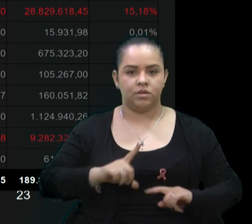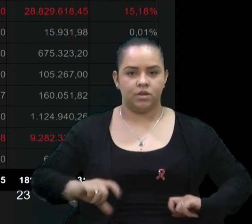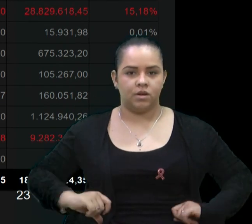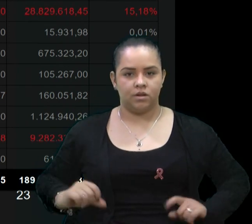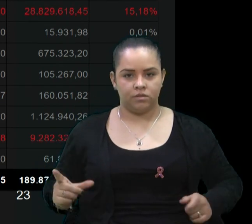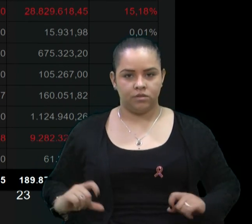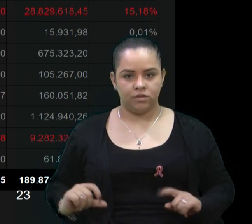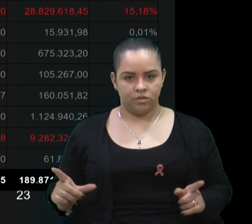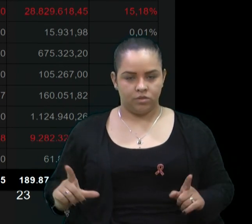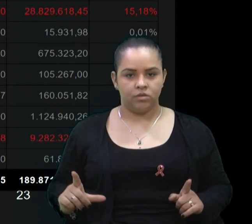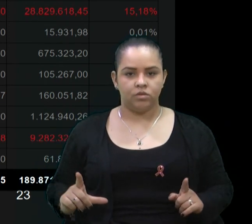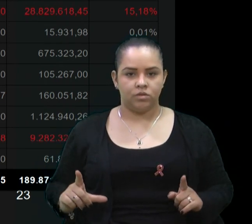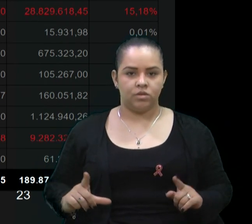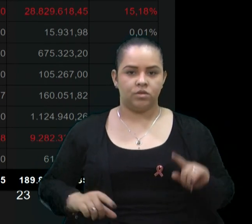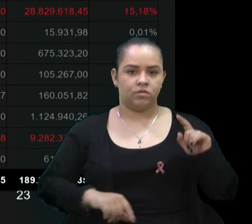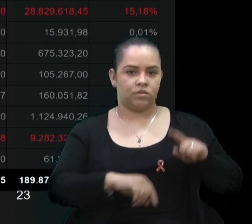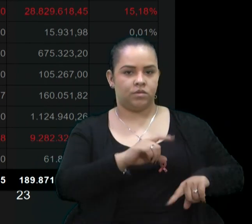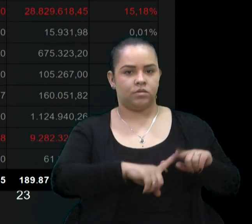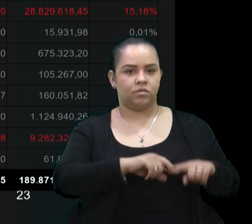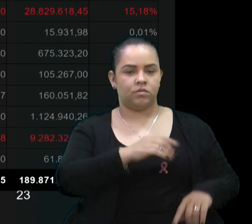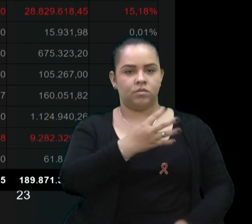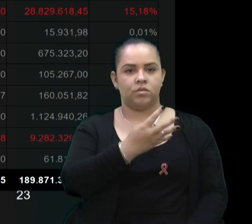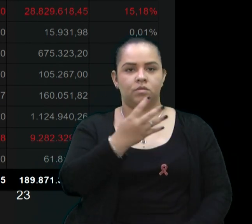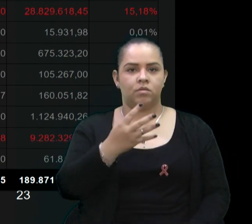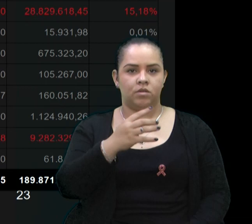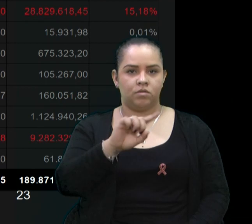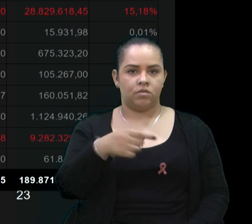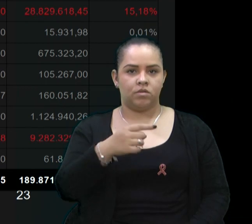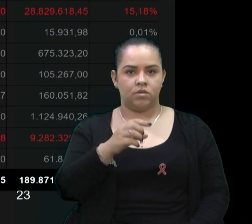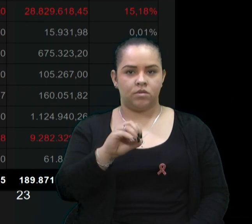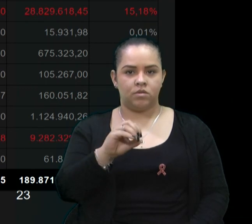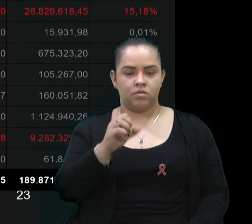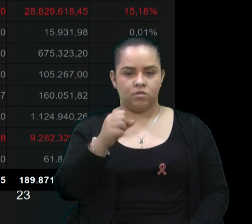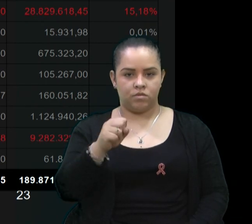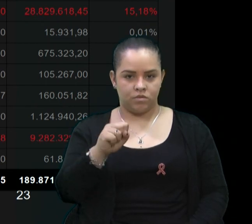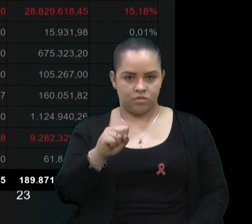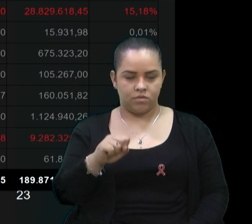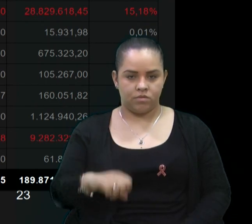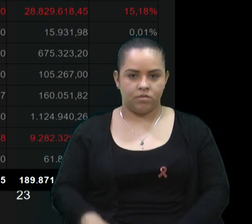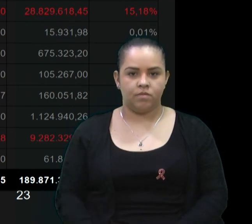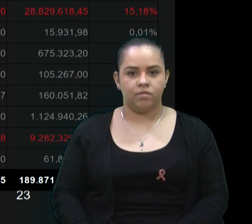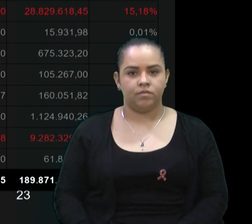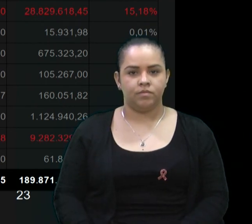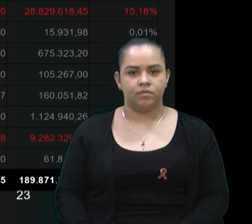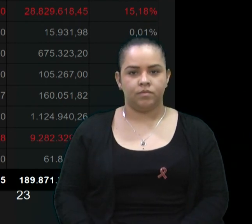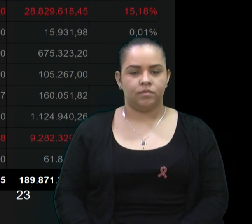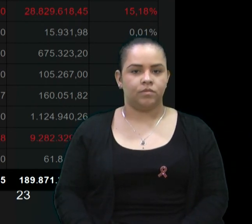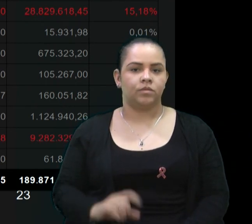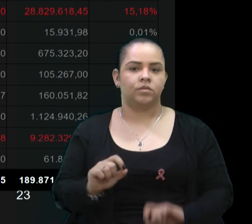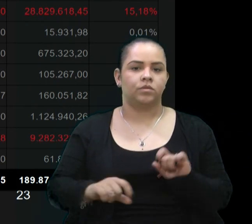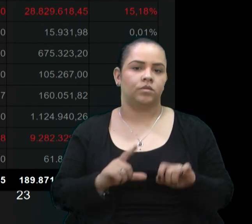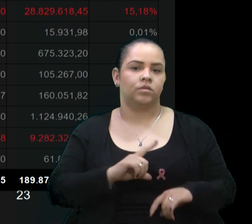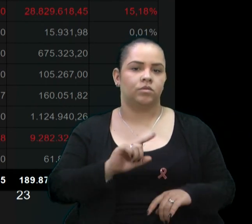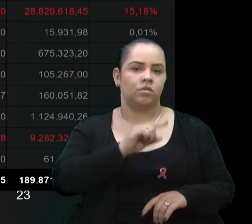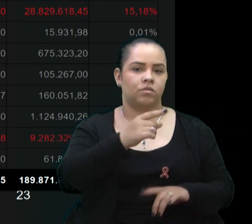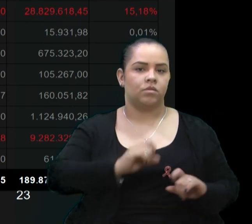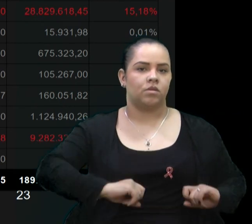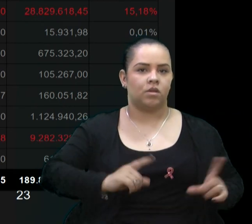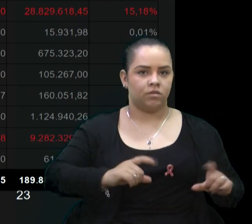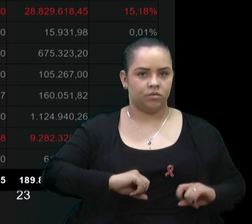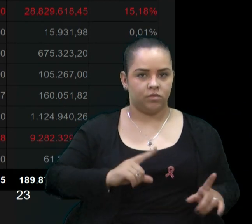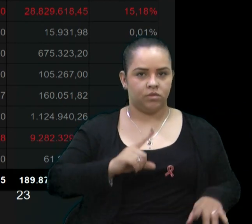com serviços, 44,08% e subvenção, 15%.